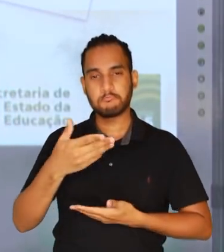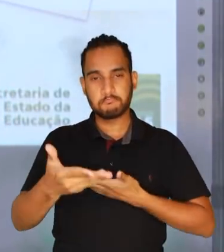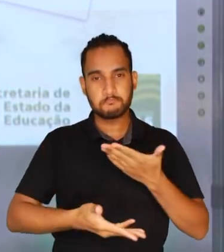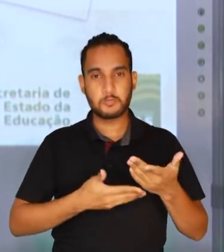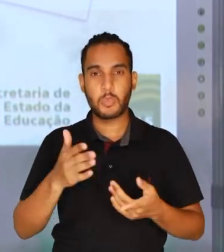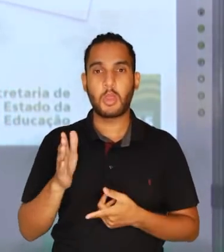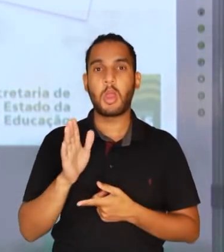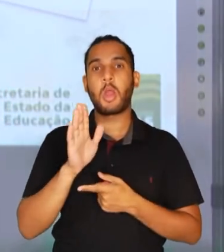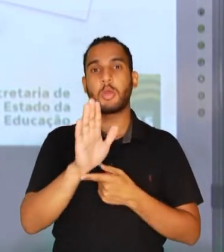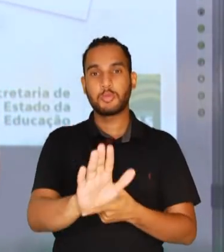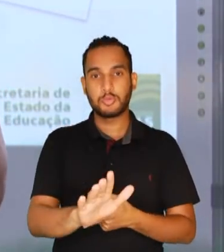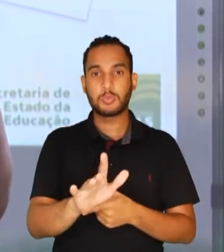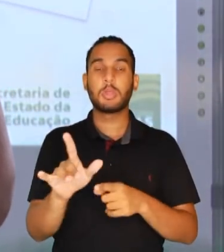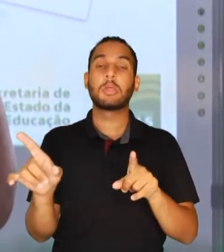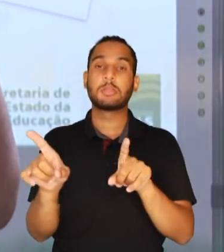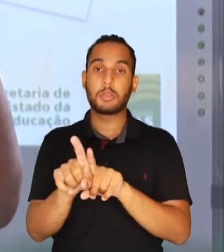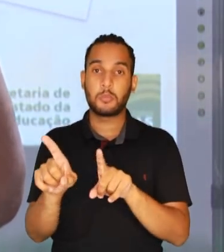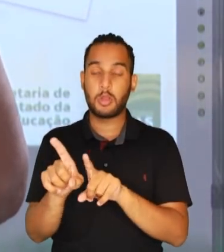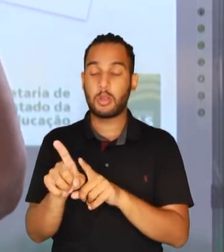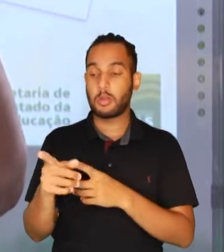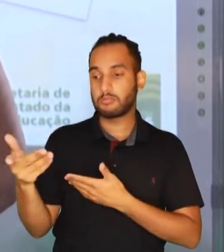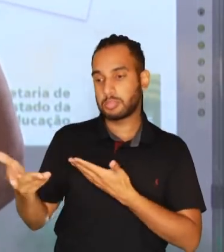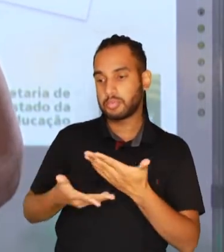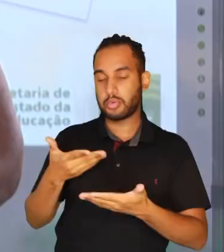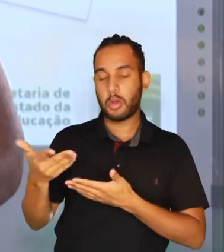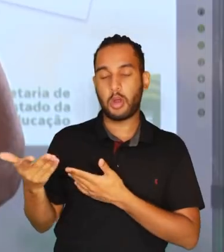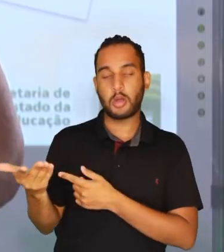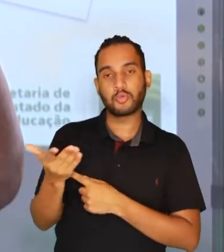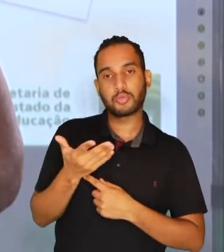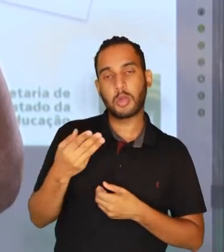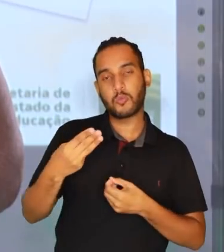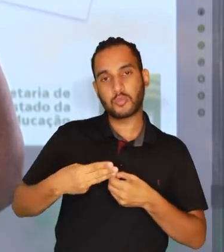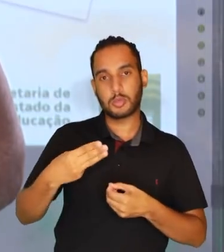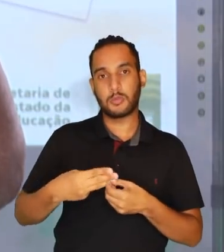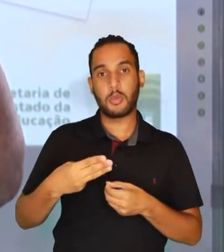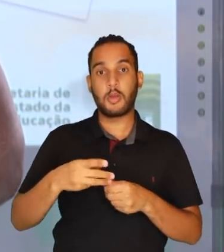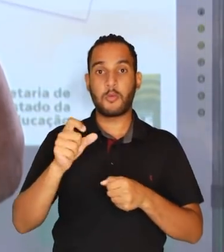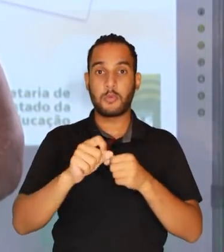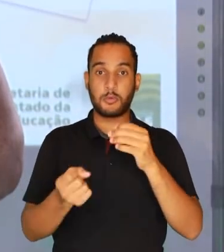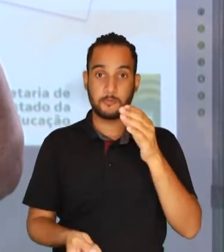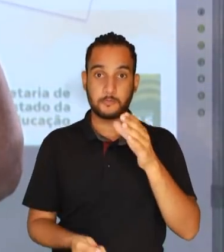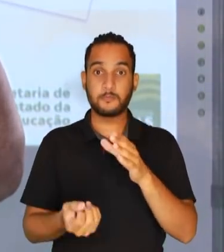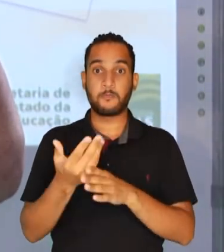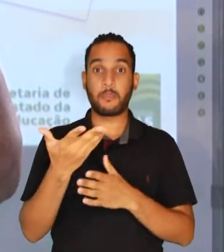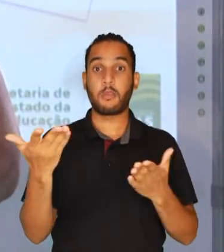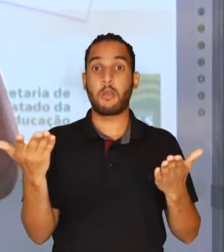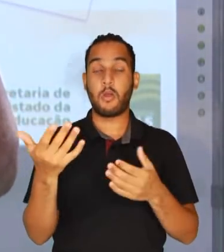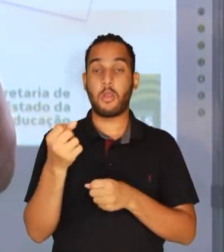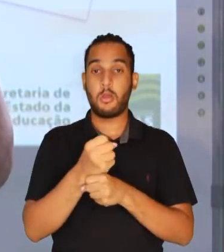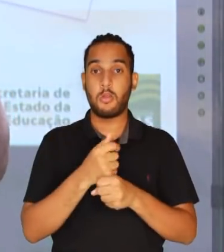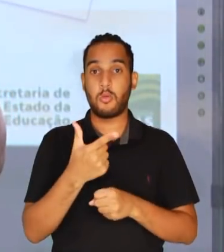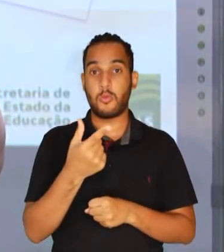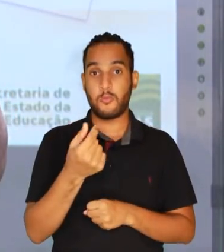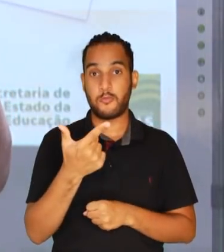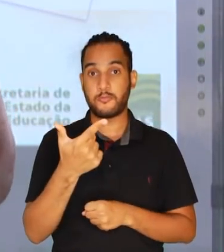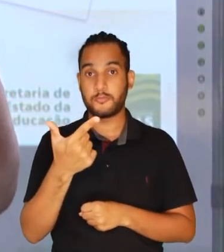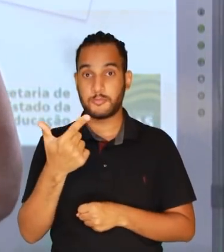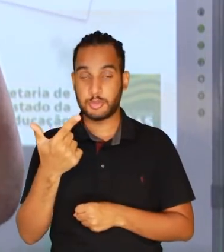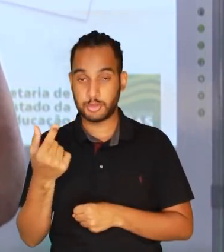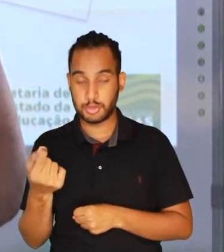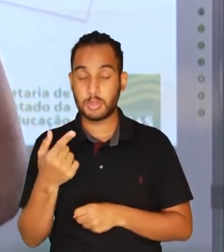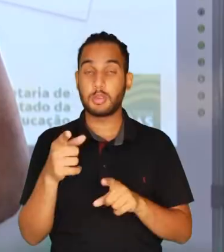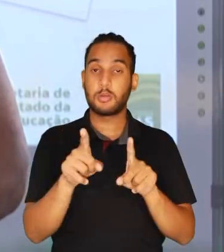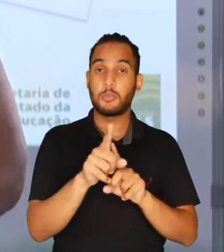colaboração com a Rede Municipal de Goiânia, elaboramos a matriz bianual de habilidades para o BN 2020